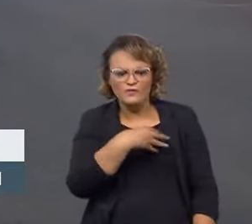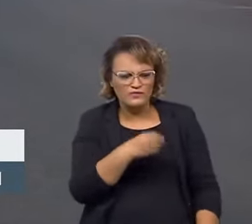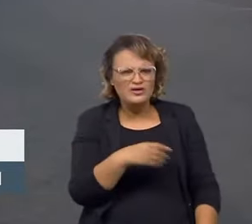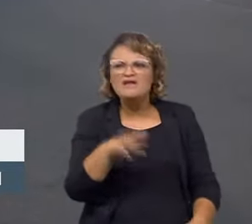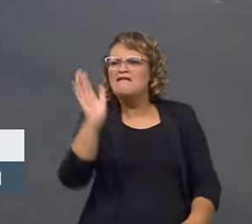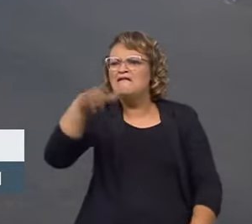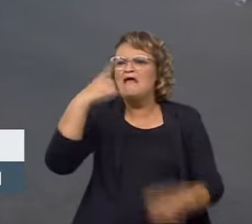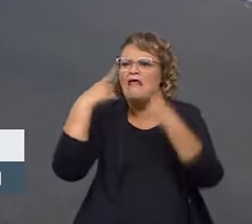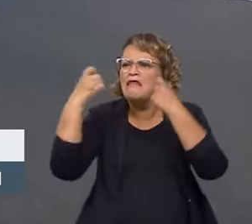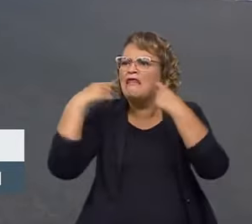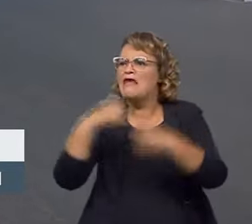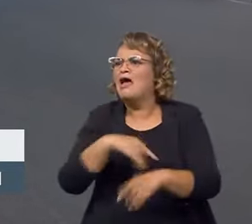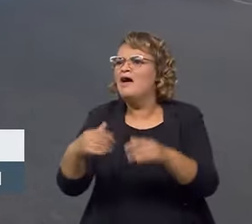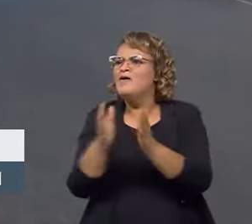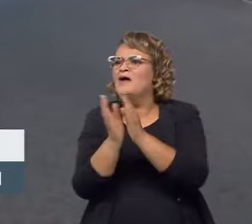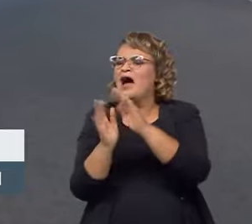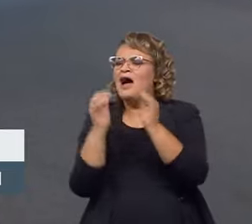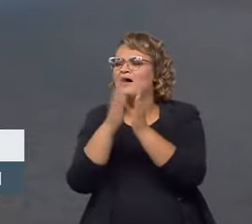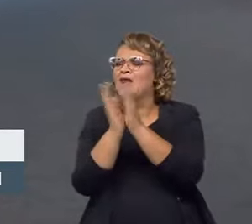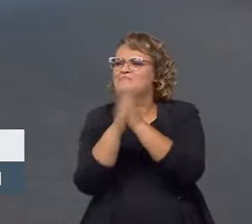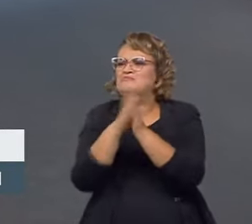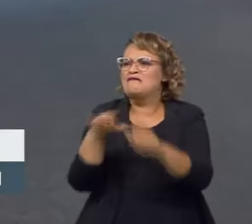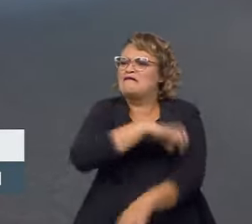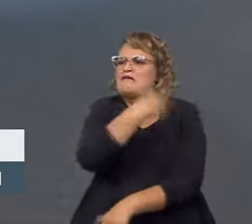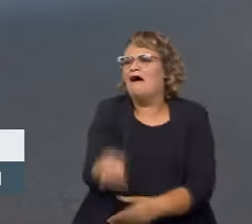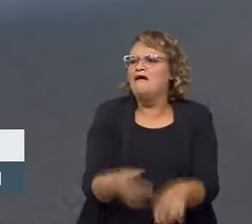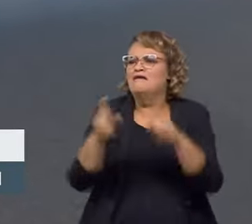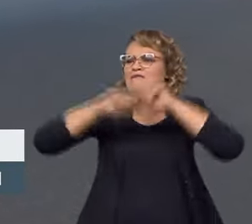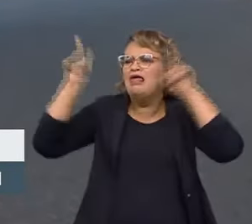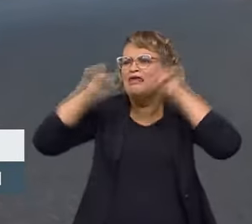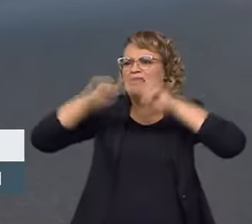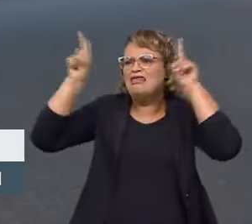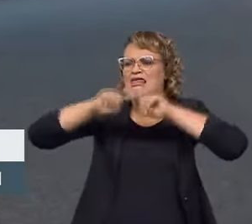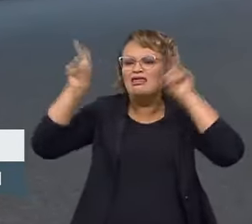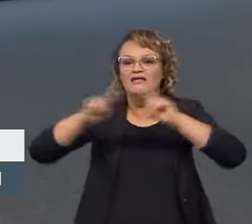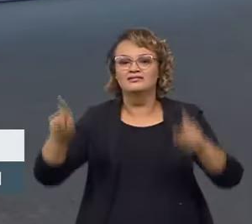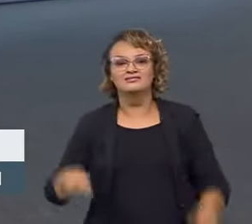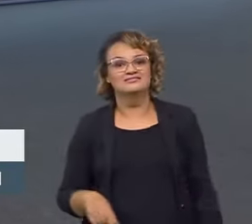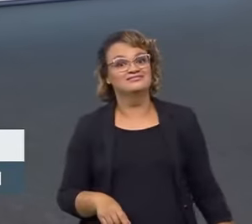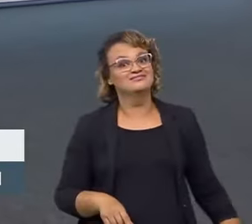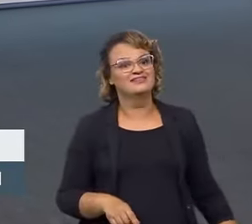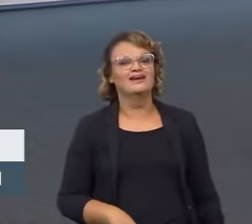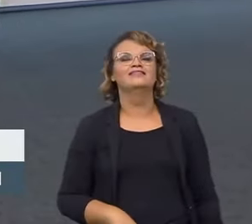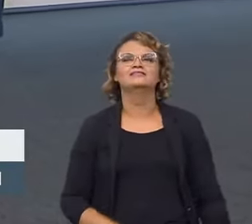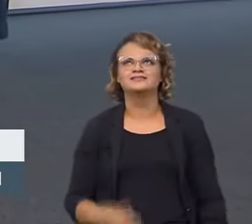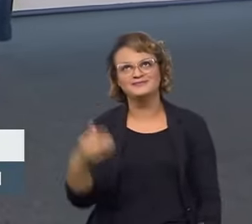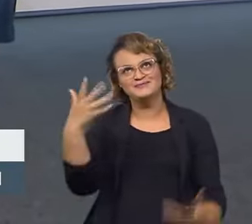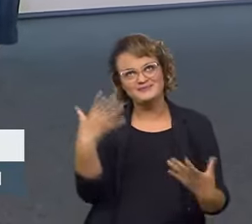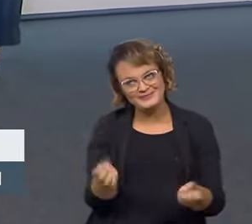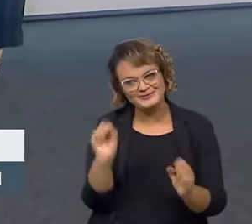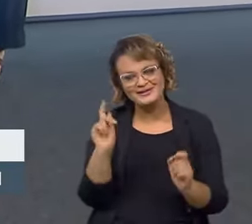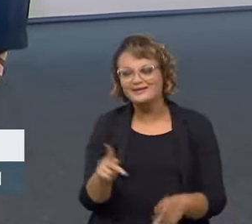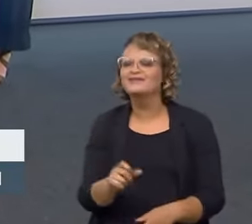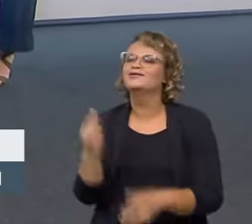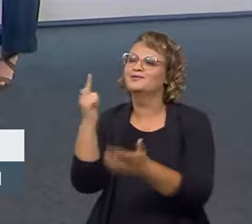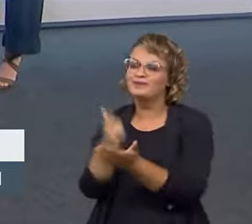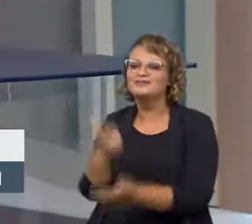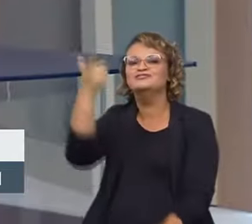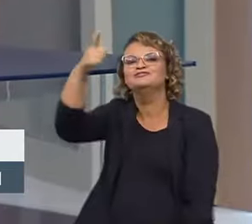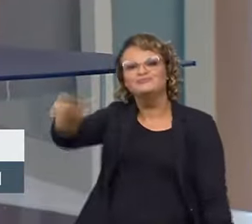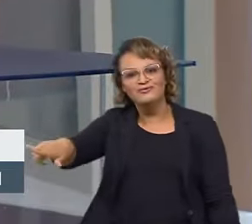quando solta o braço do brinquedo novo. Aí, vai te infernizar, infernizar, você vai lá e compra outro. Aí, compra outro boneco